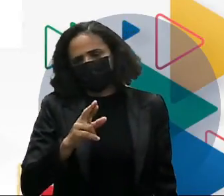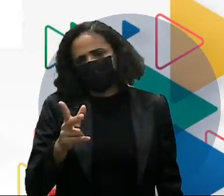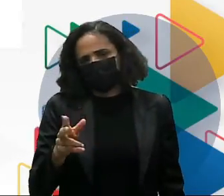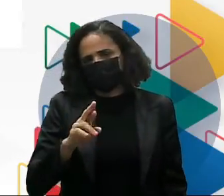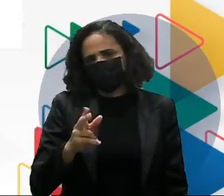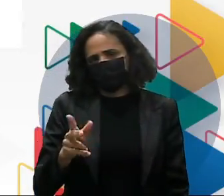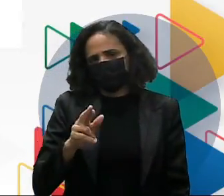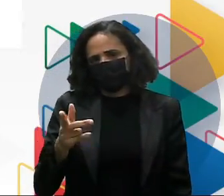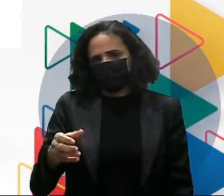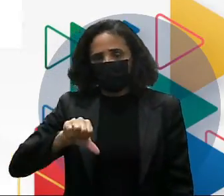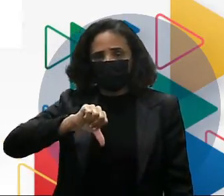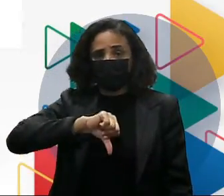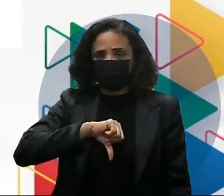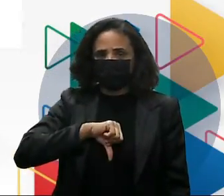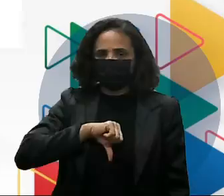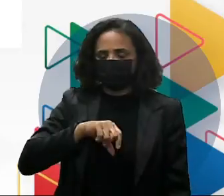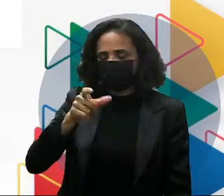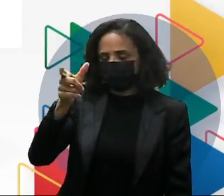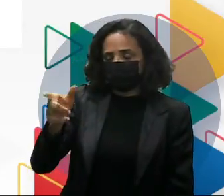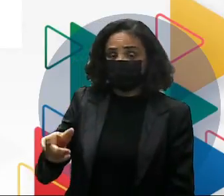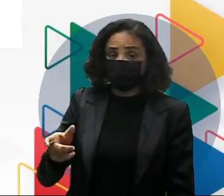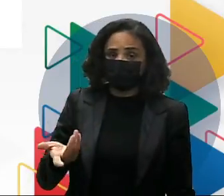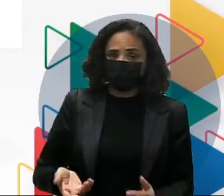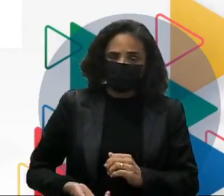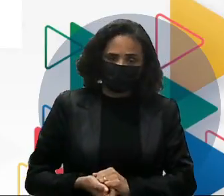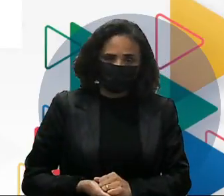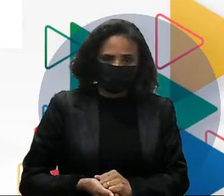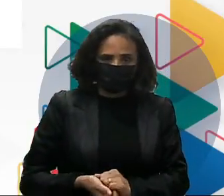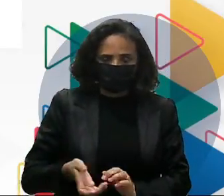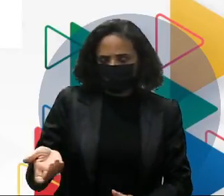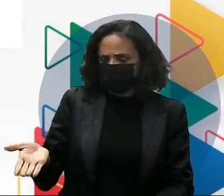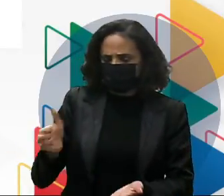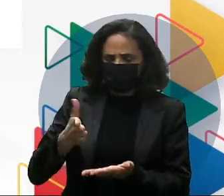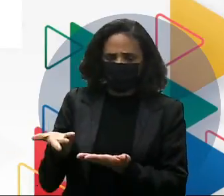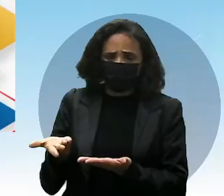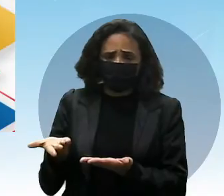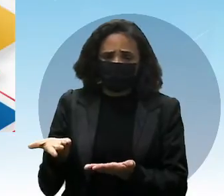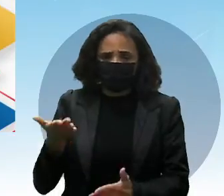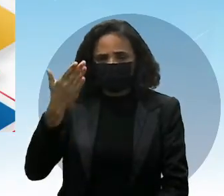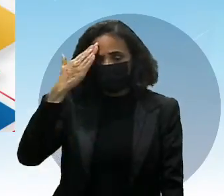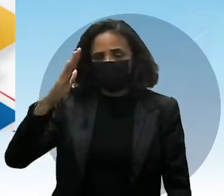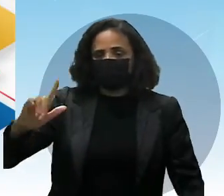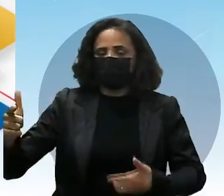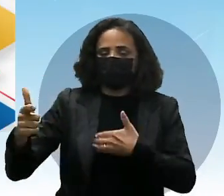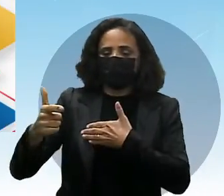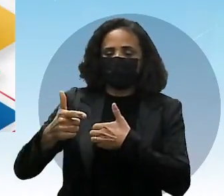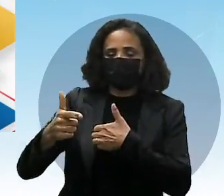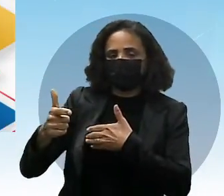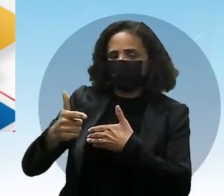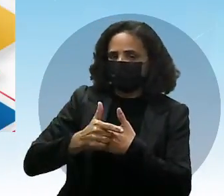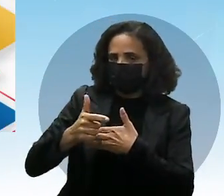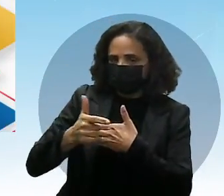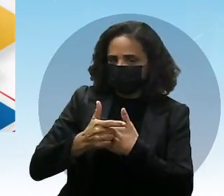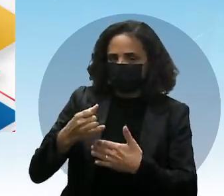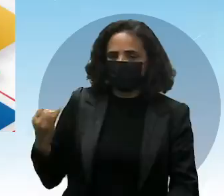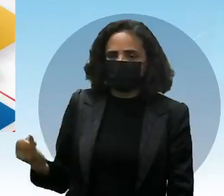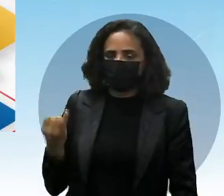de baixa estímula. Ou não entende o seu verdadeiro papel no ambiente de trabalho.